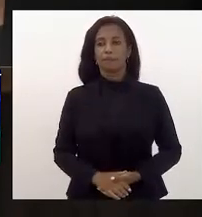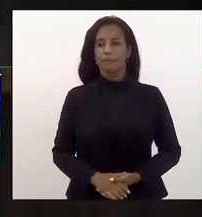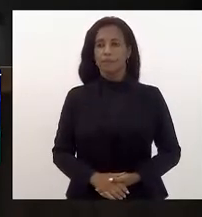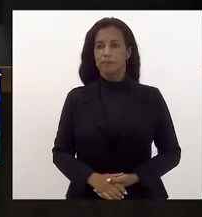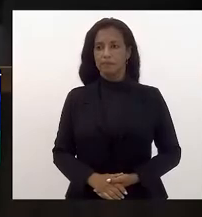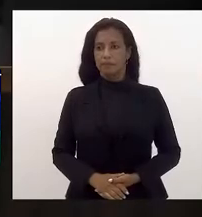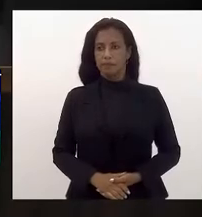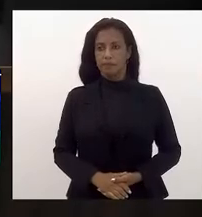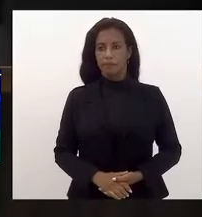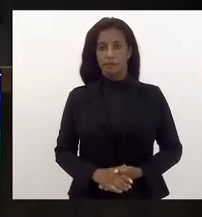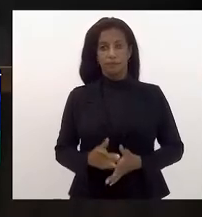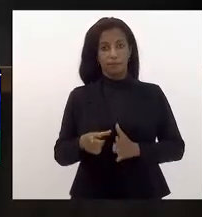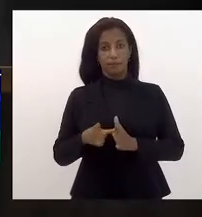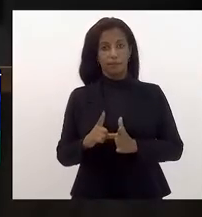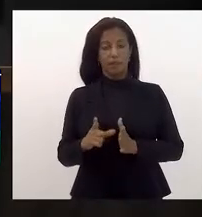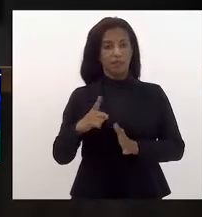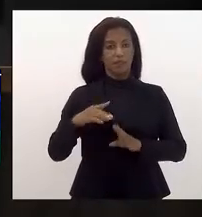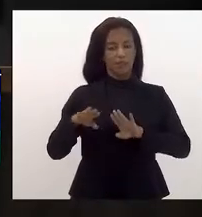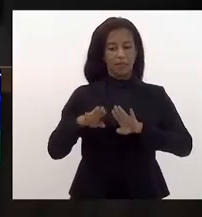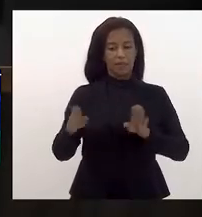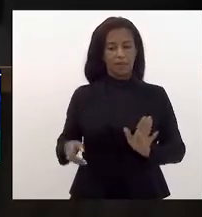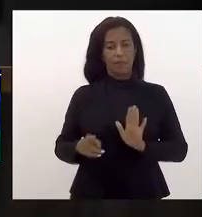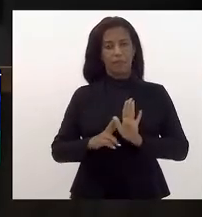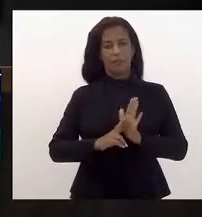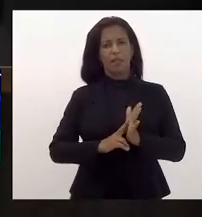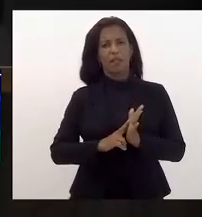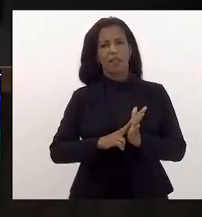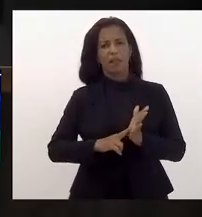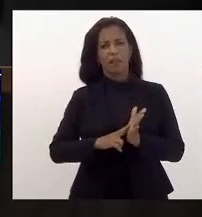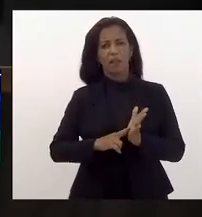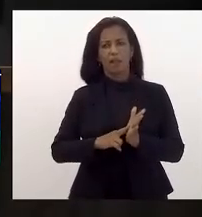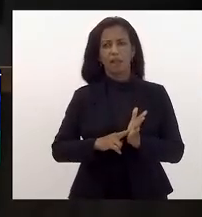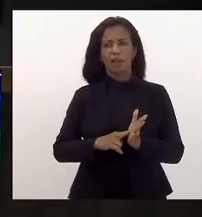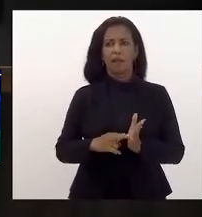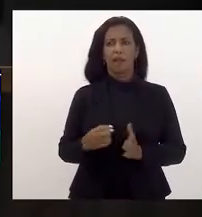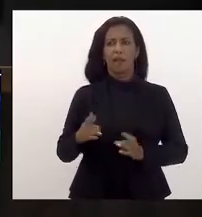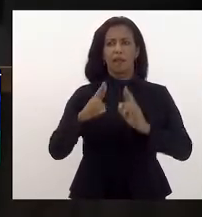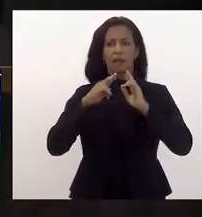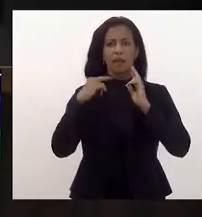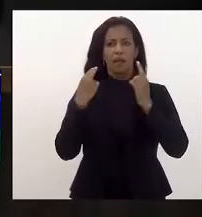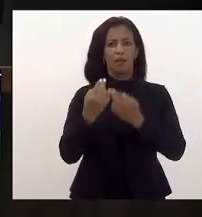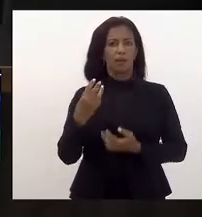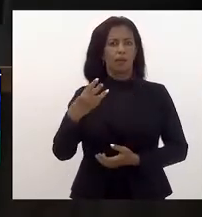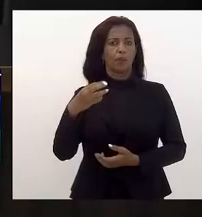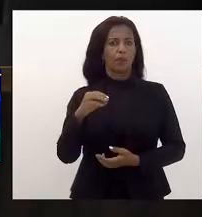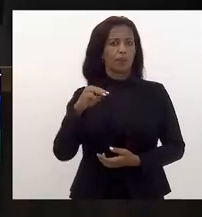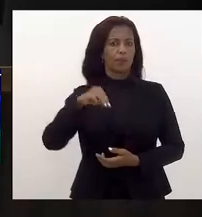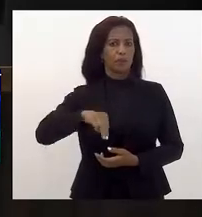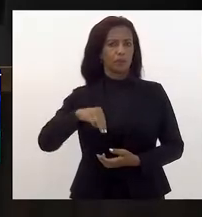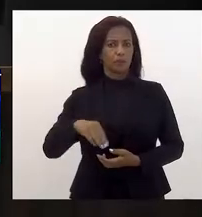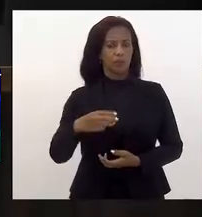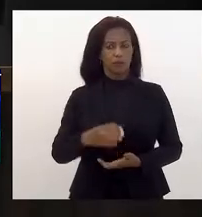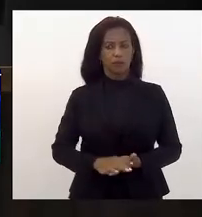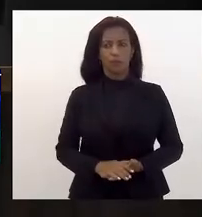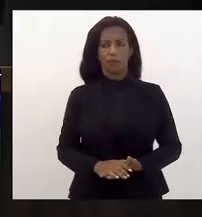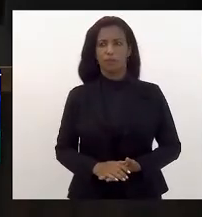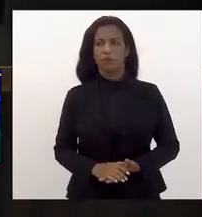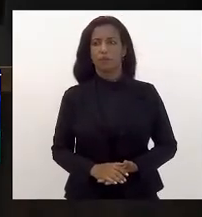Antes de passarmos a ordem, sobremesa e requerimento requer a prorrogação da presente sessão por 30 minutos. Deputado Márcio Pacheco.